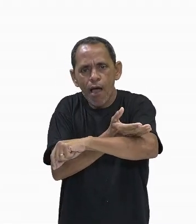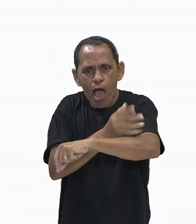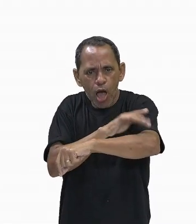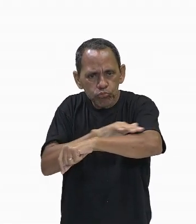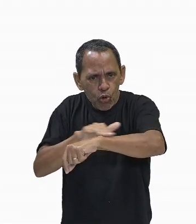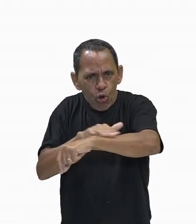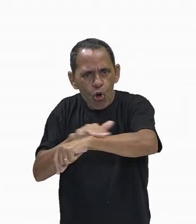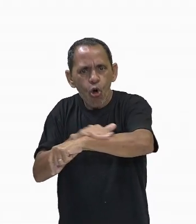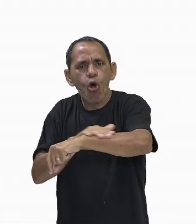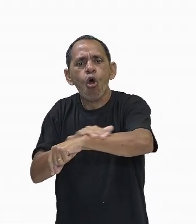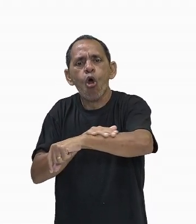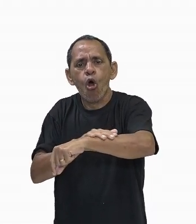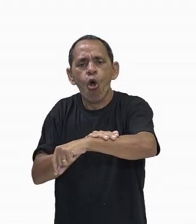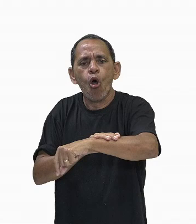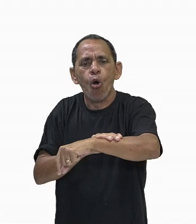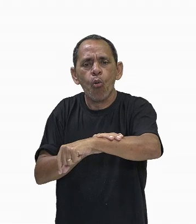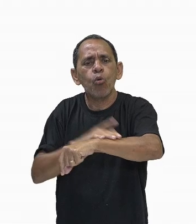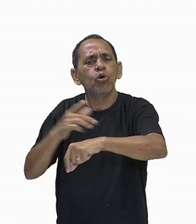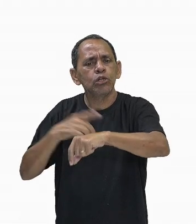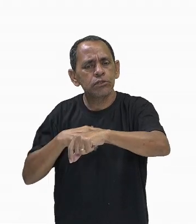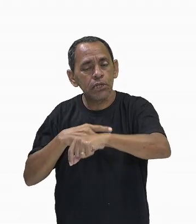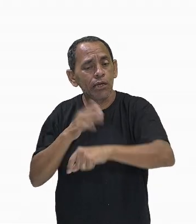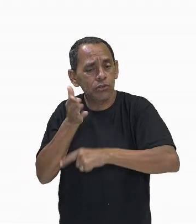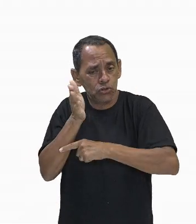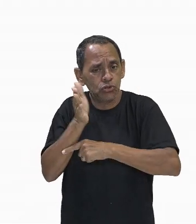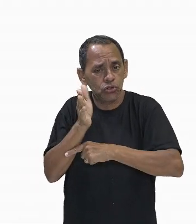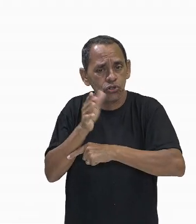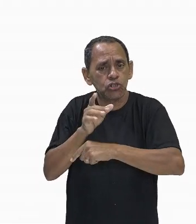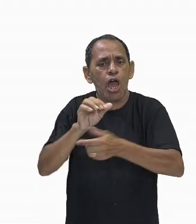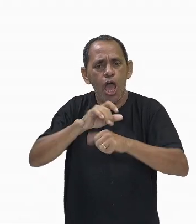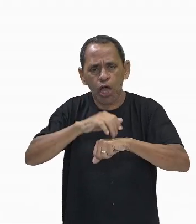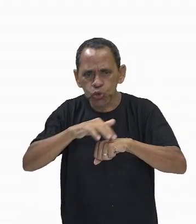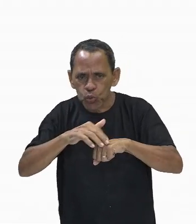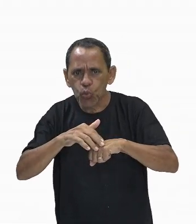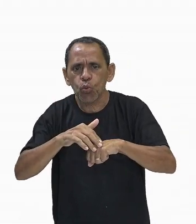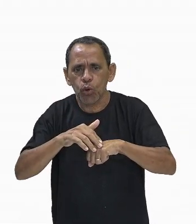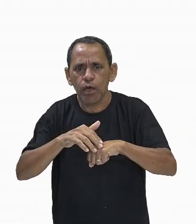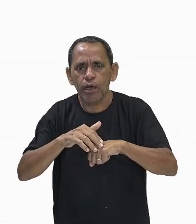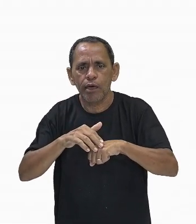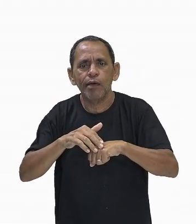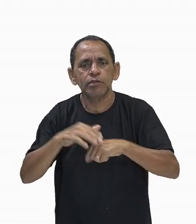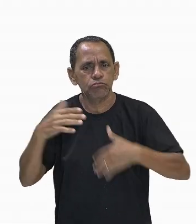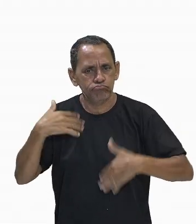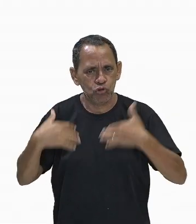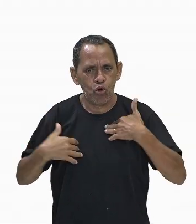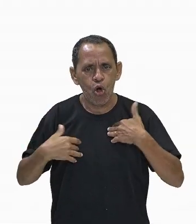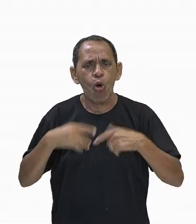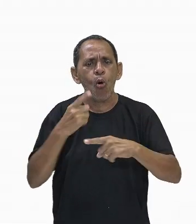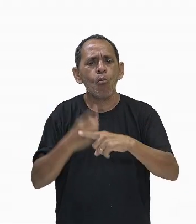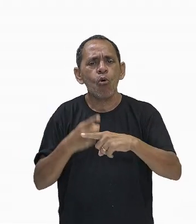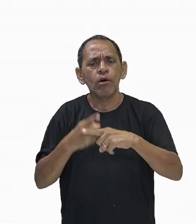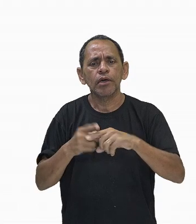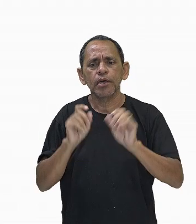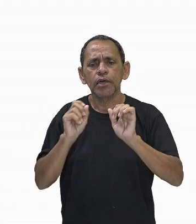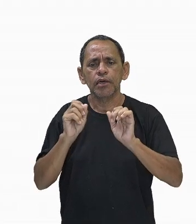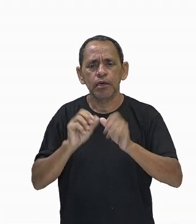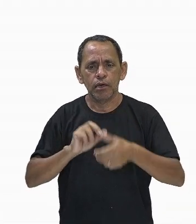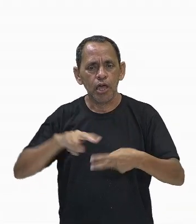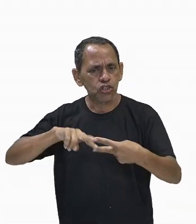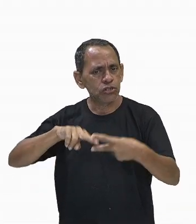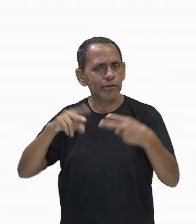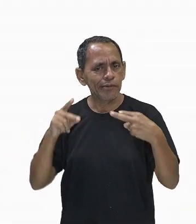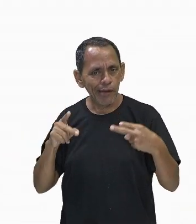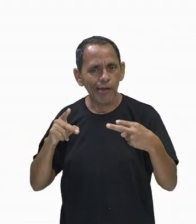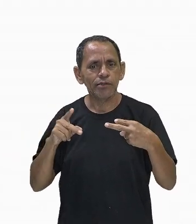que têm uma predisposição, inclusive para a psoríase, porque é uma predisposição genética,